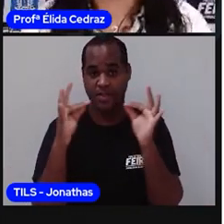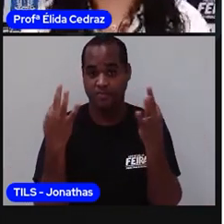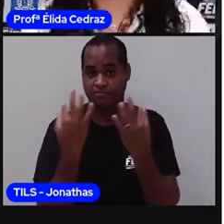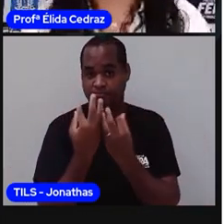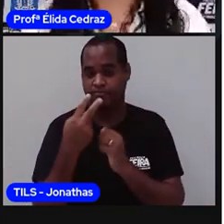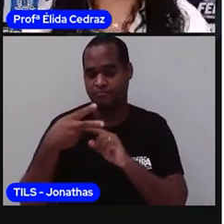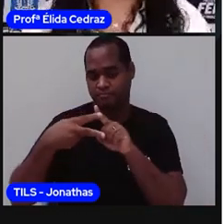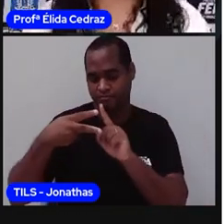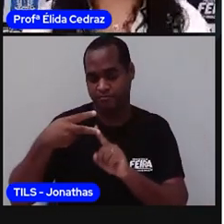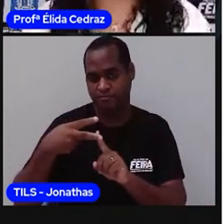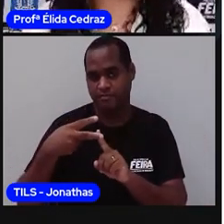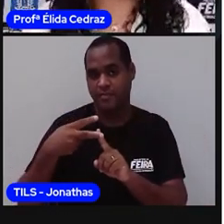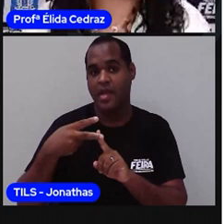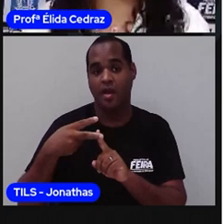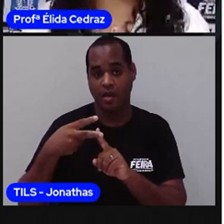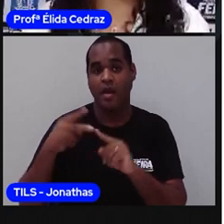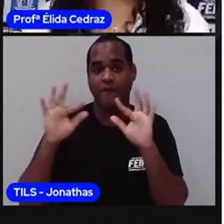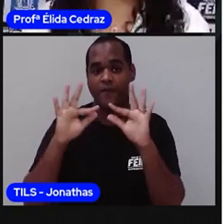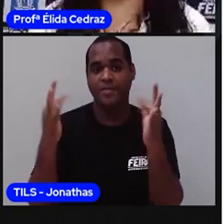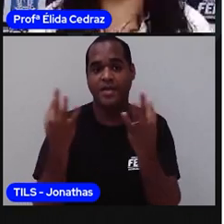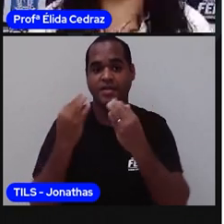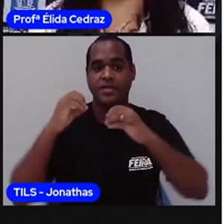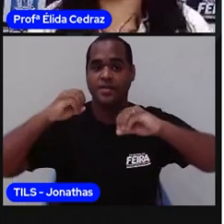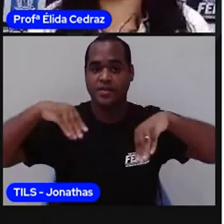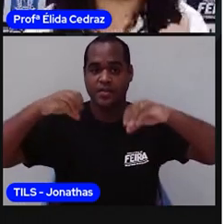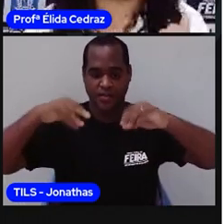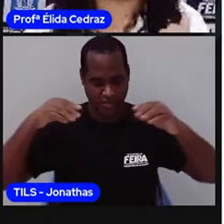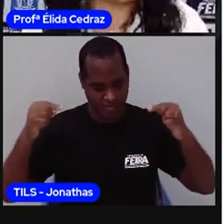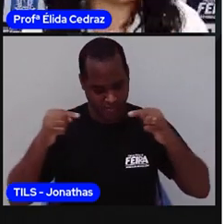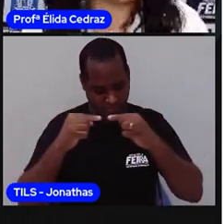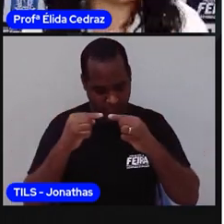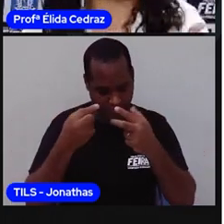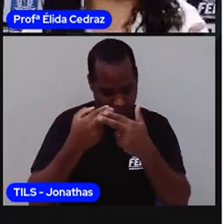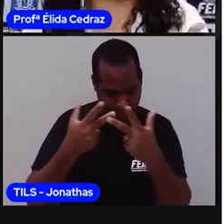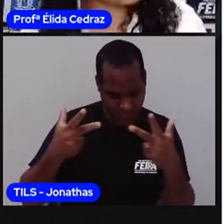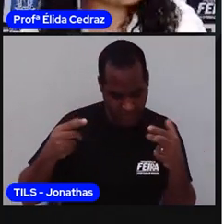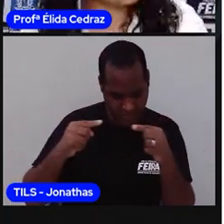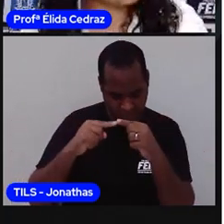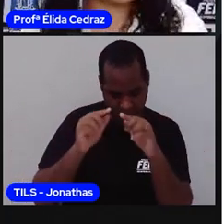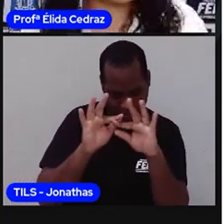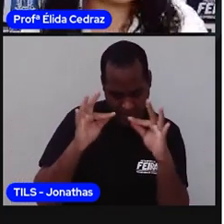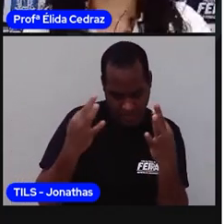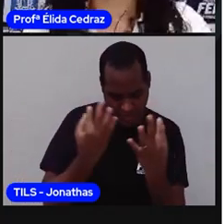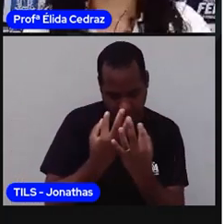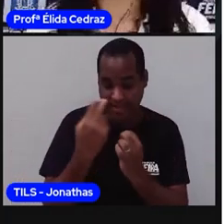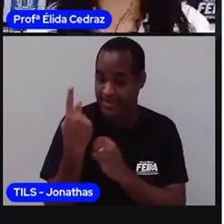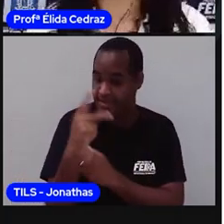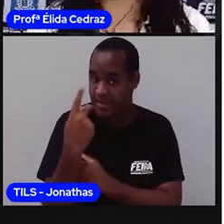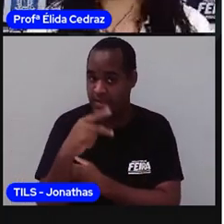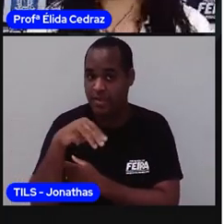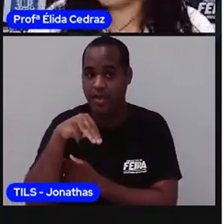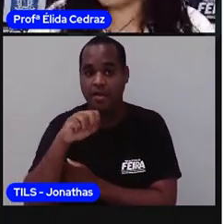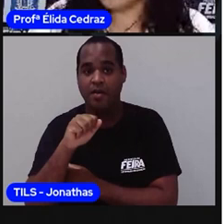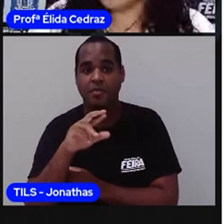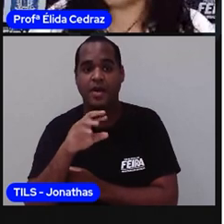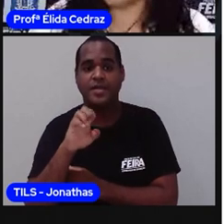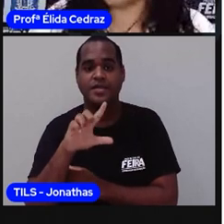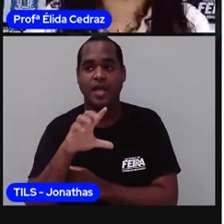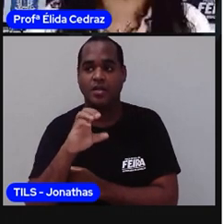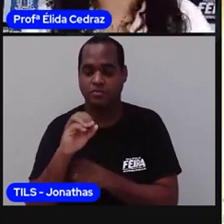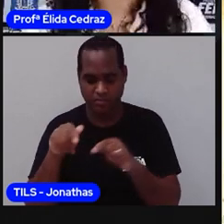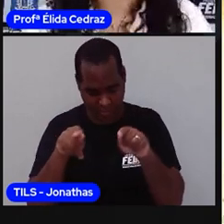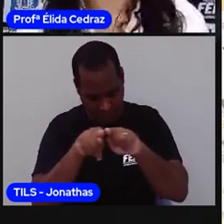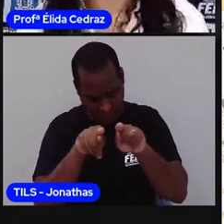Elas nos ensinaram muito sobre costume e tradição. A família de Marcelo e a família de Cecília.